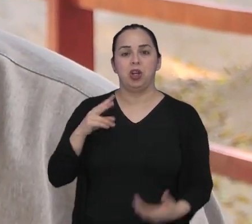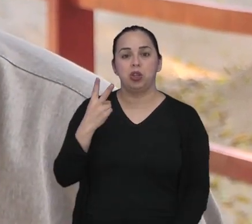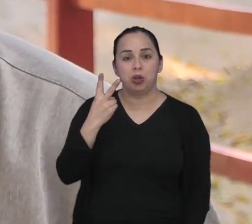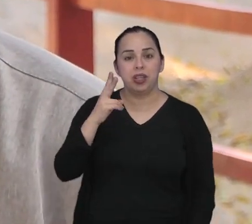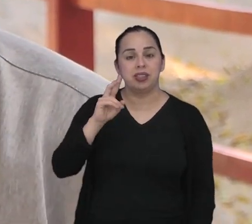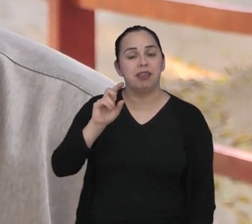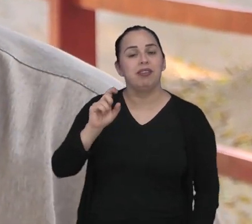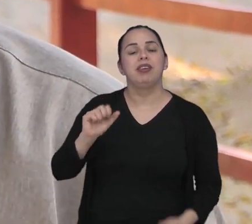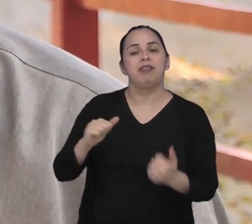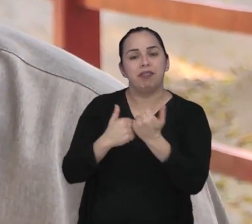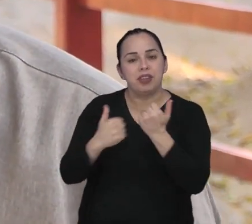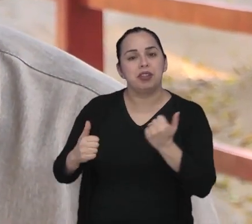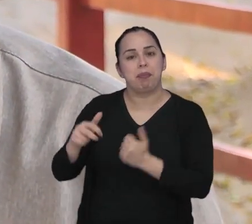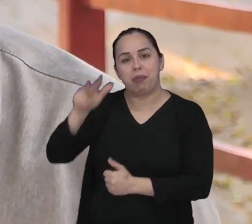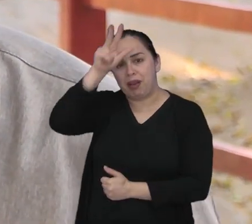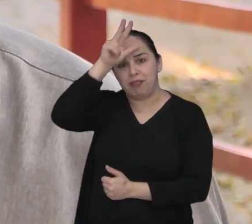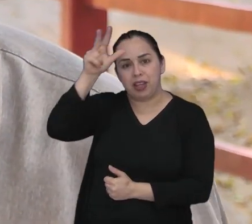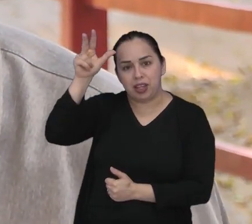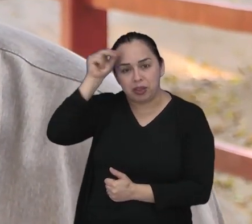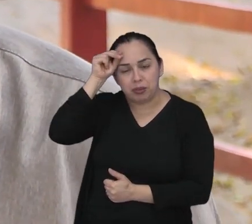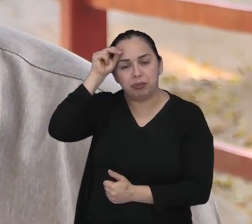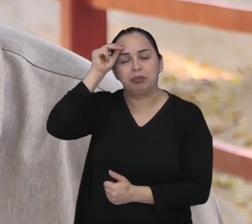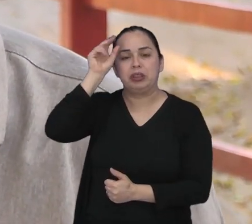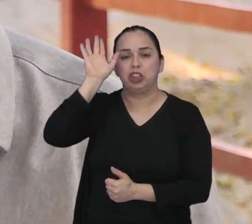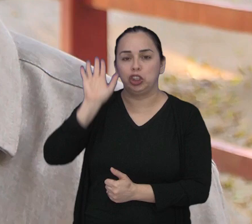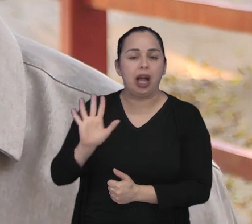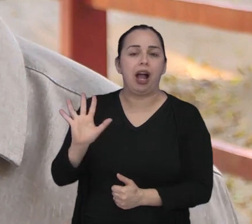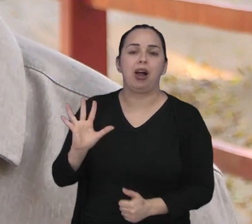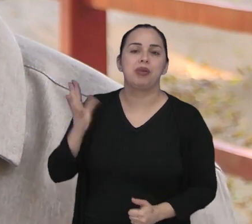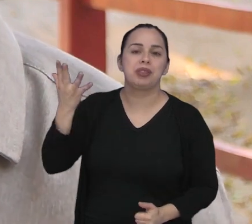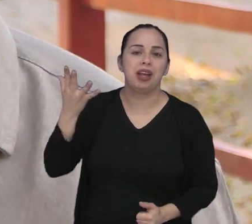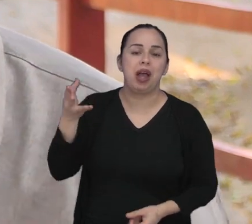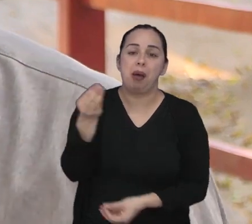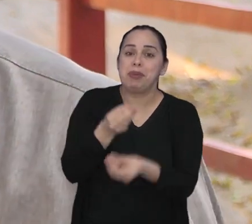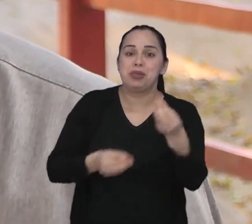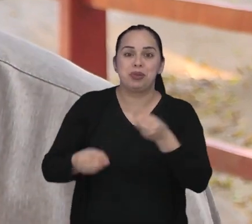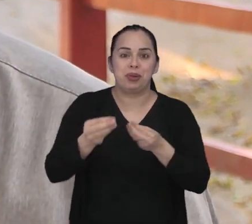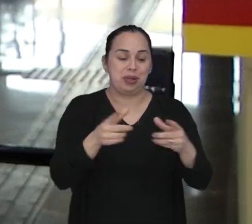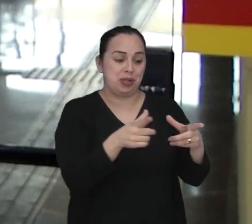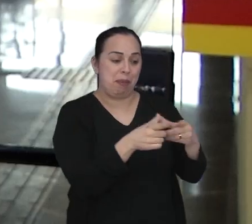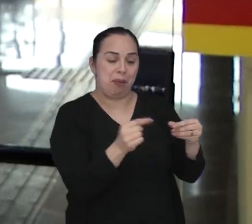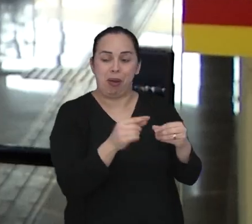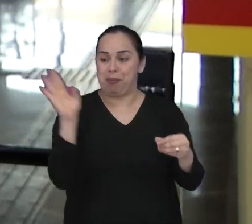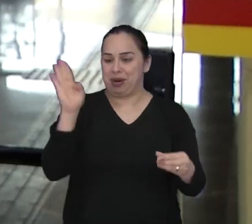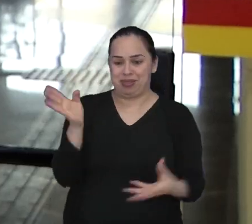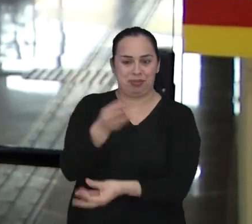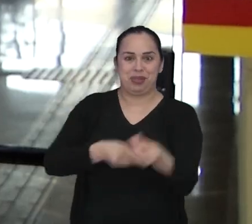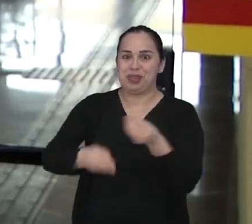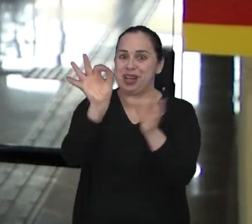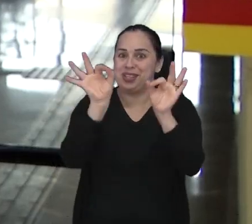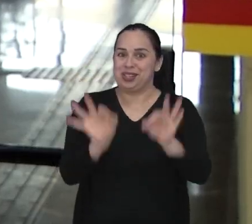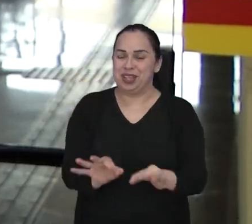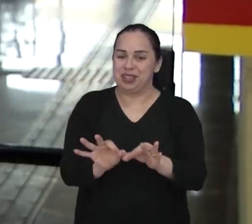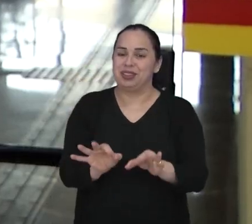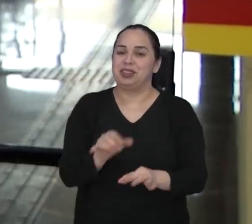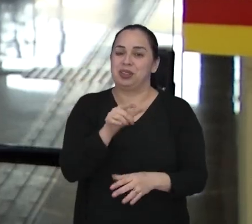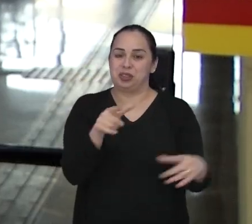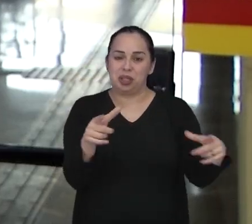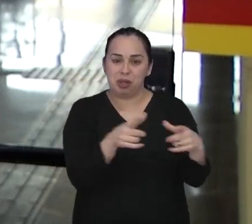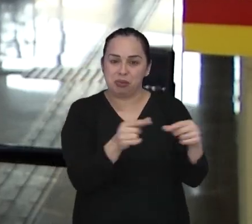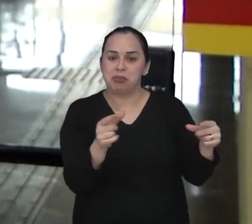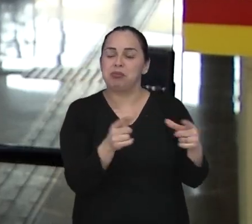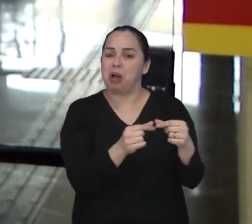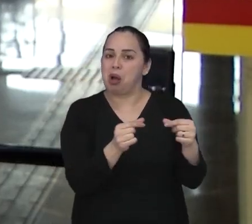-prefeitos. Então, tudo isso aí é a mistura que deu certo. O Japão é uma potência